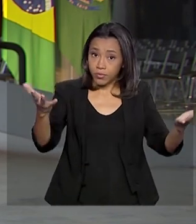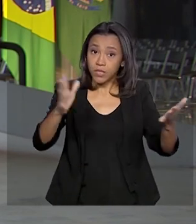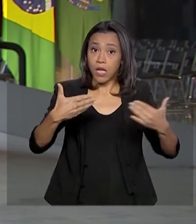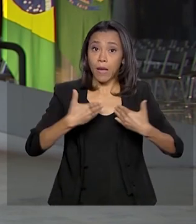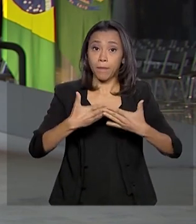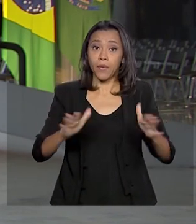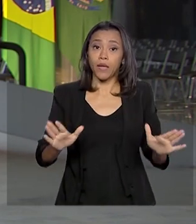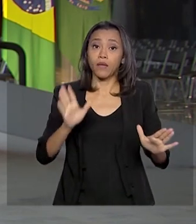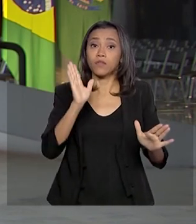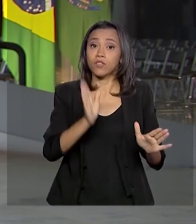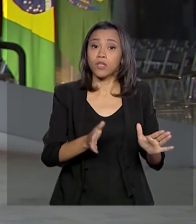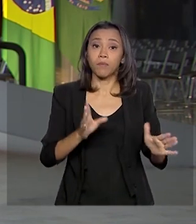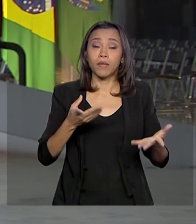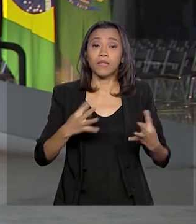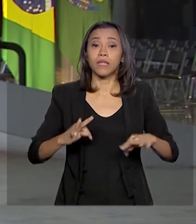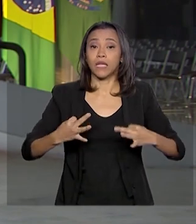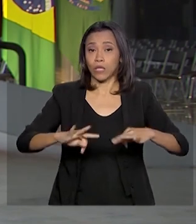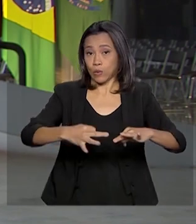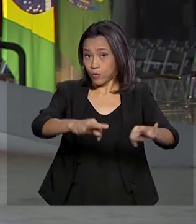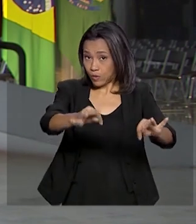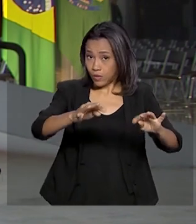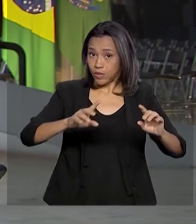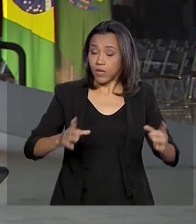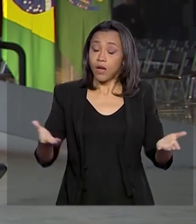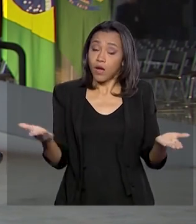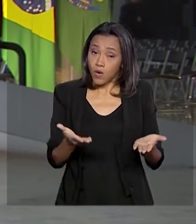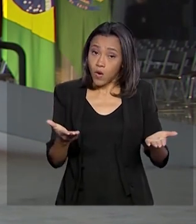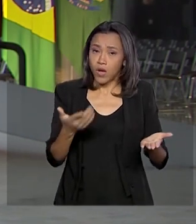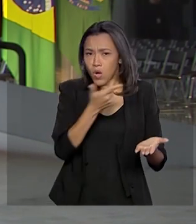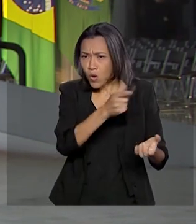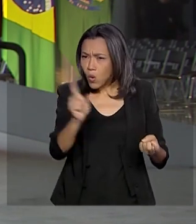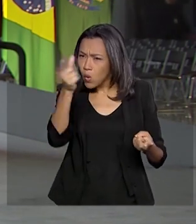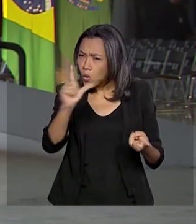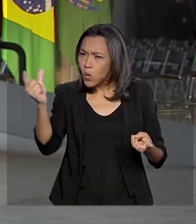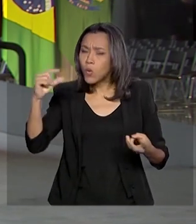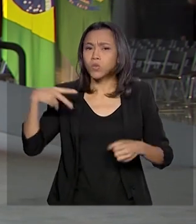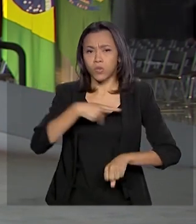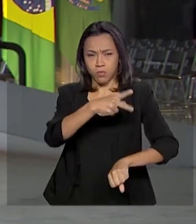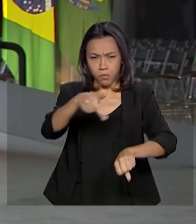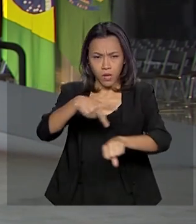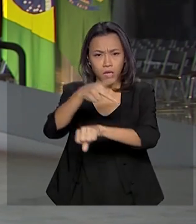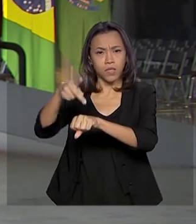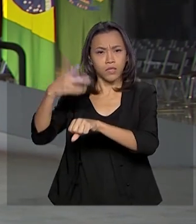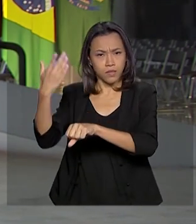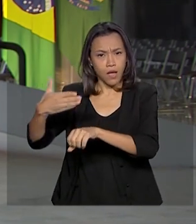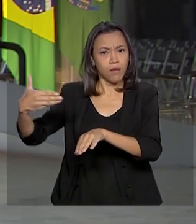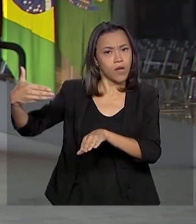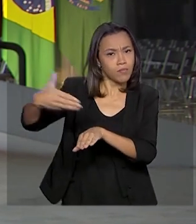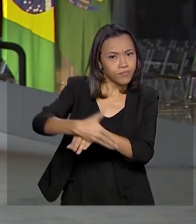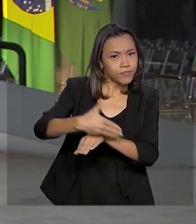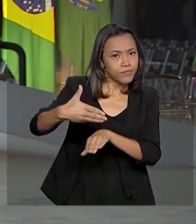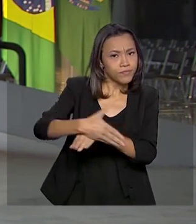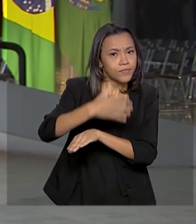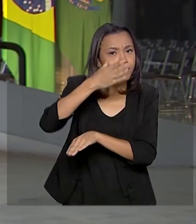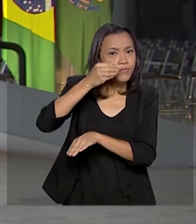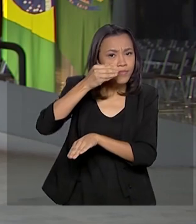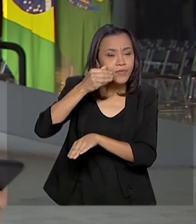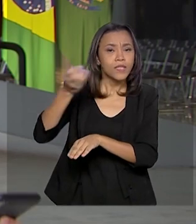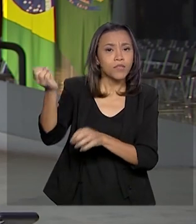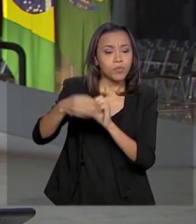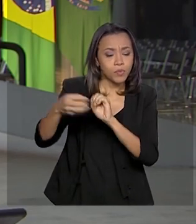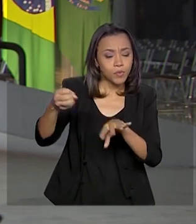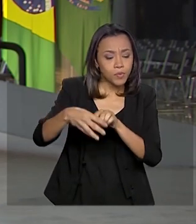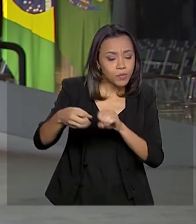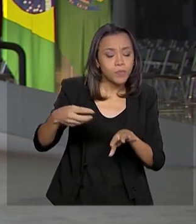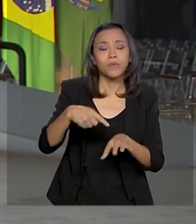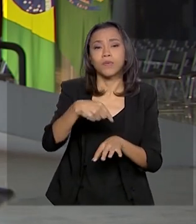aberto pela área de tecnologia da pasta. Com isso, outros países vão poder adotar a tecnologia e fornecer as informações aos seus